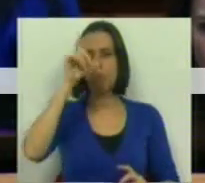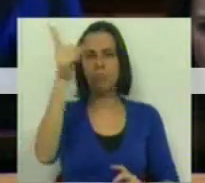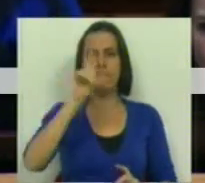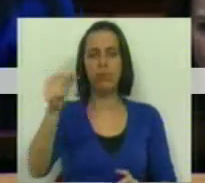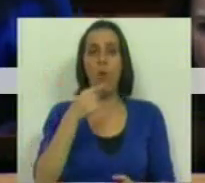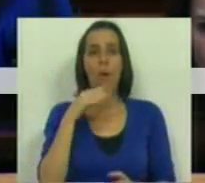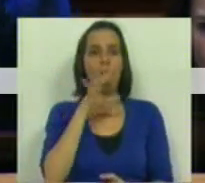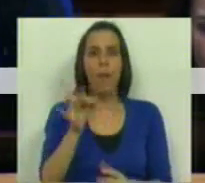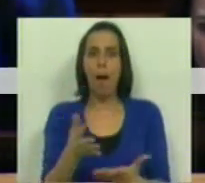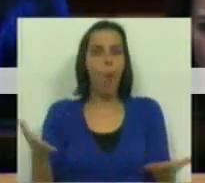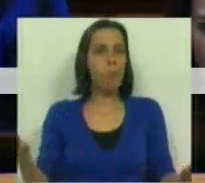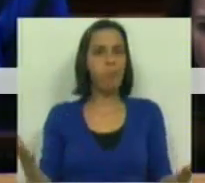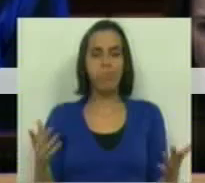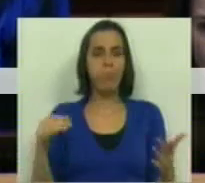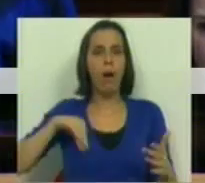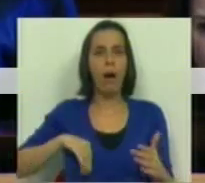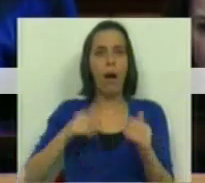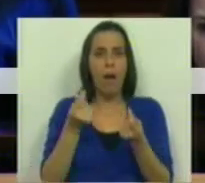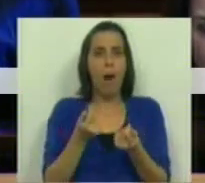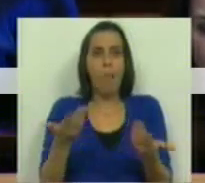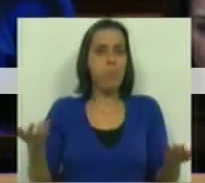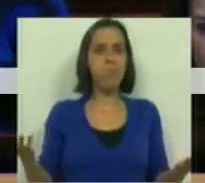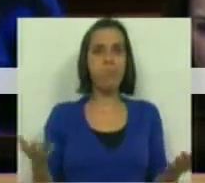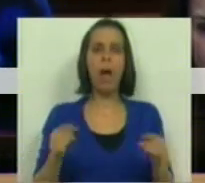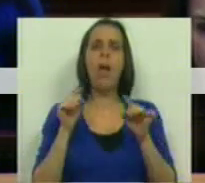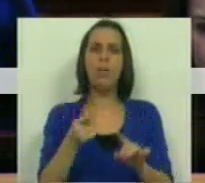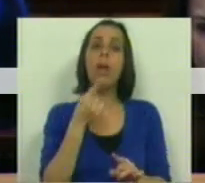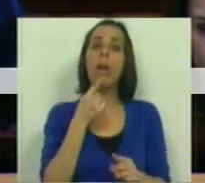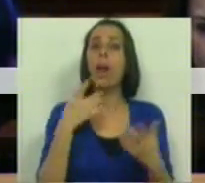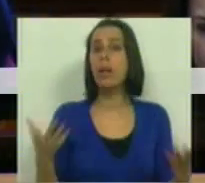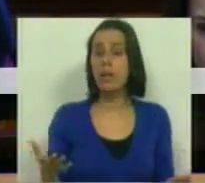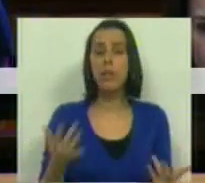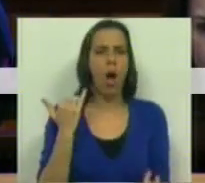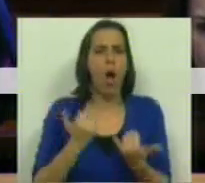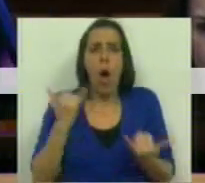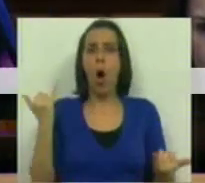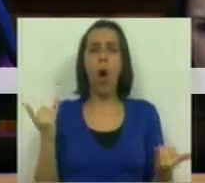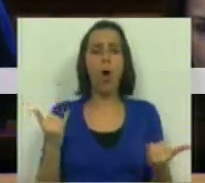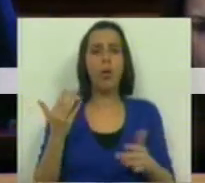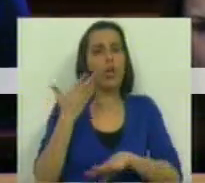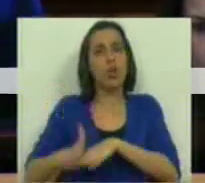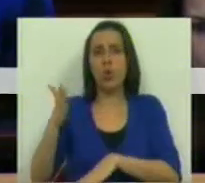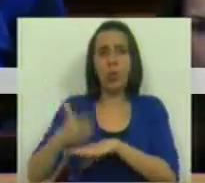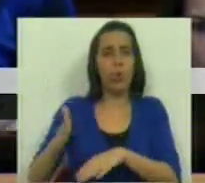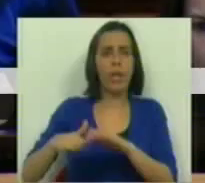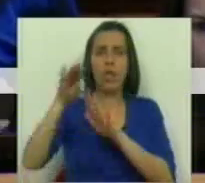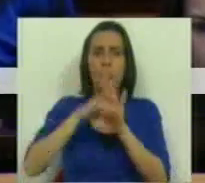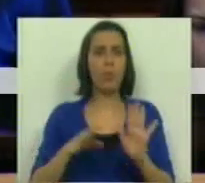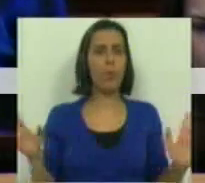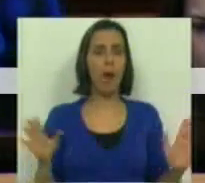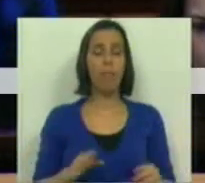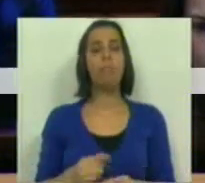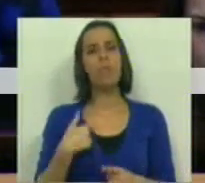altas para as famílias com menos rendimentos. E isto significa que automaticamente são excluídas do programa.